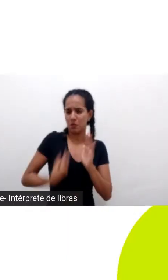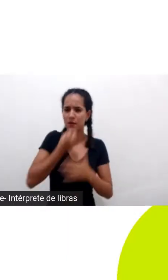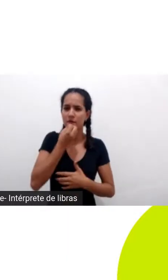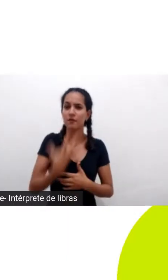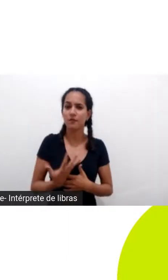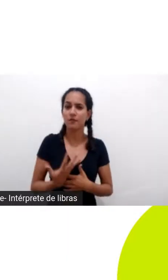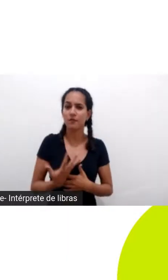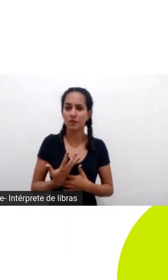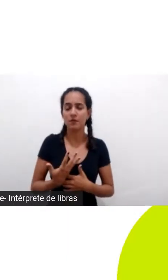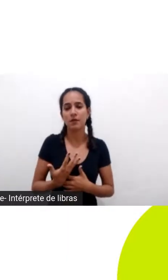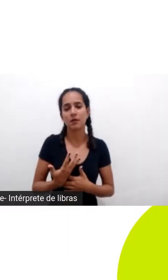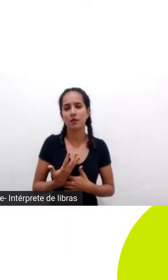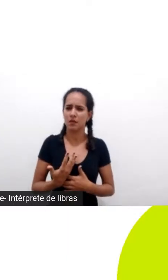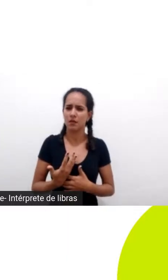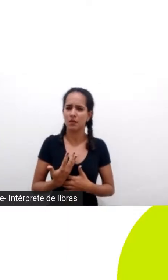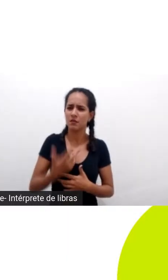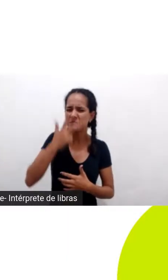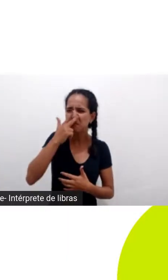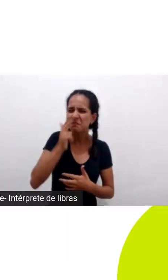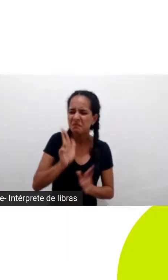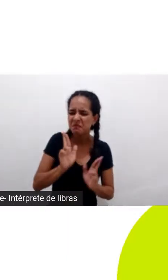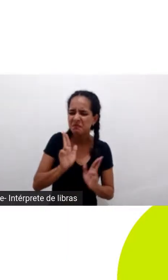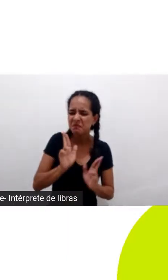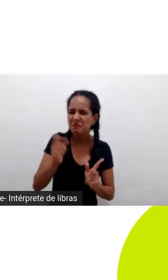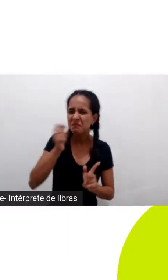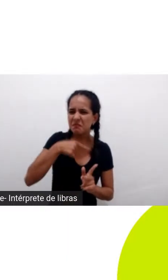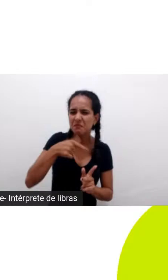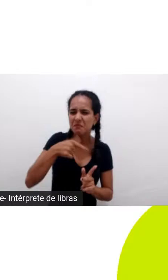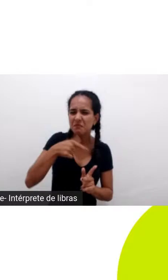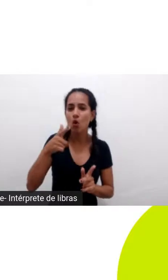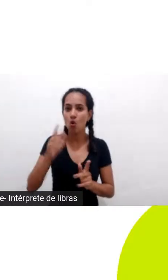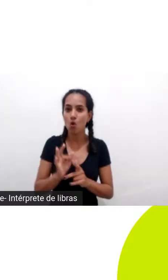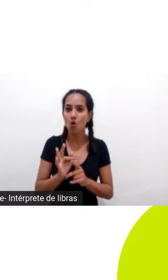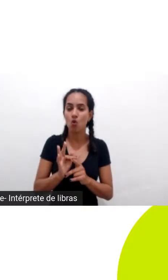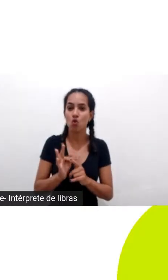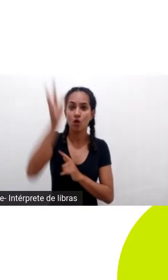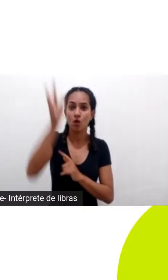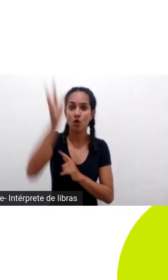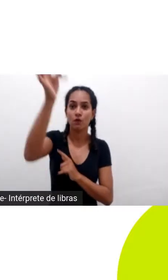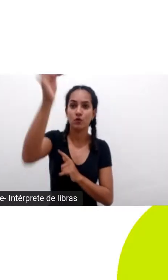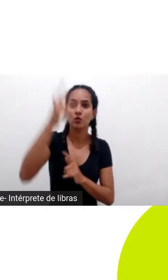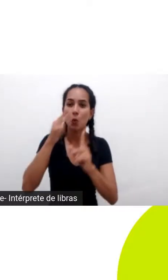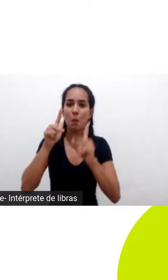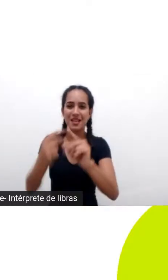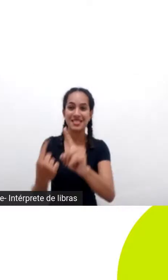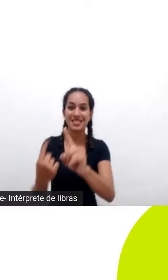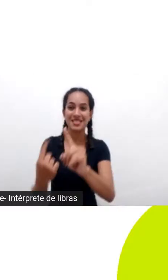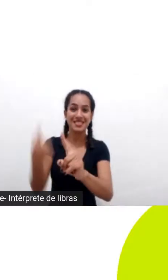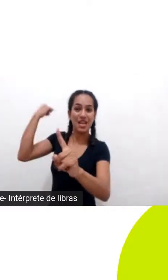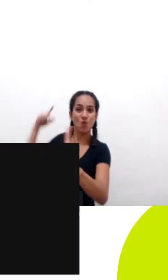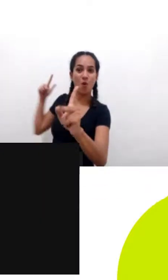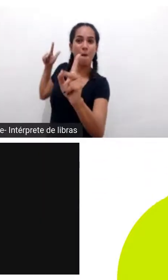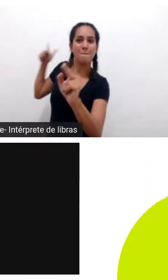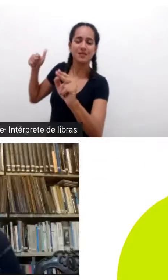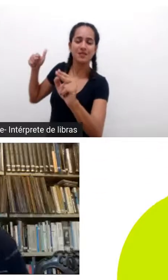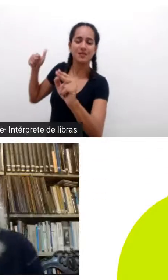ironicamente o nosso futuro ele tem que ser ancestral tá então é isso muito obrigado